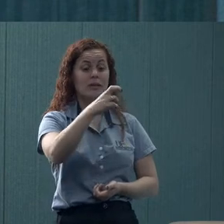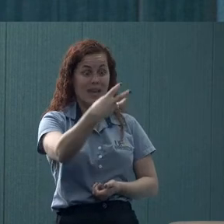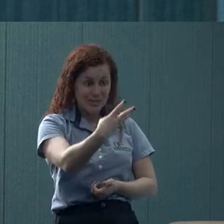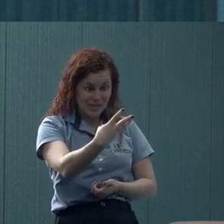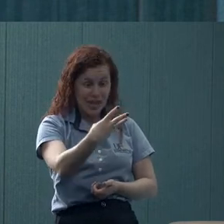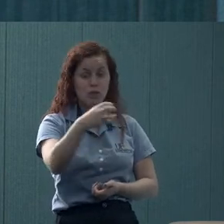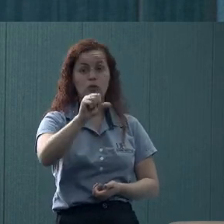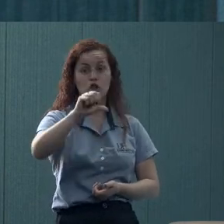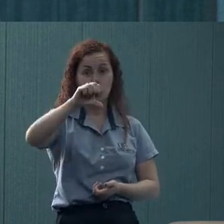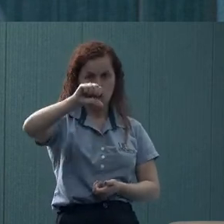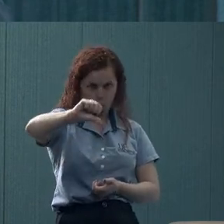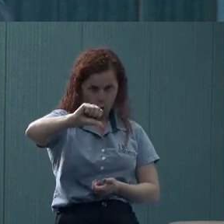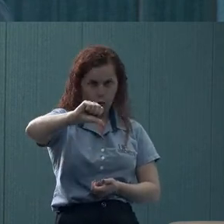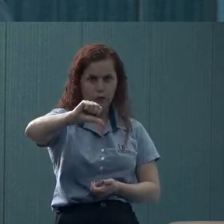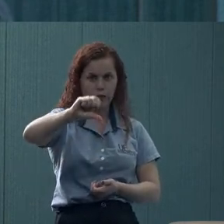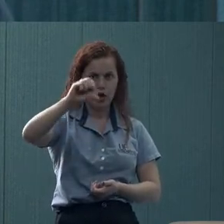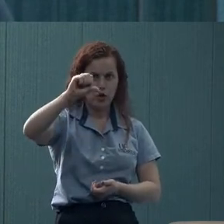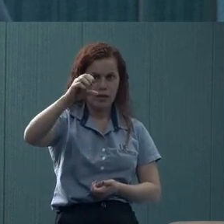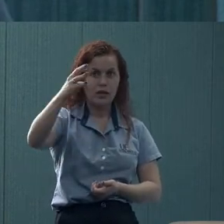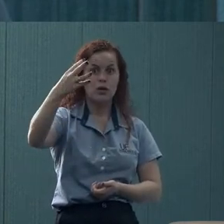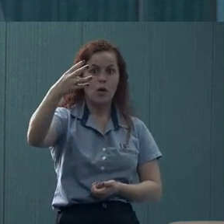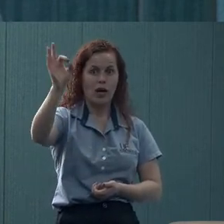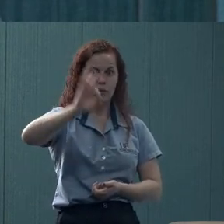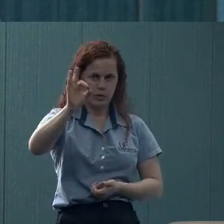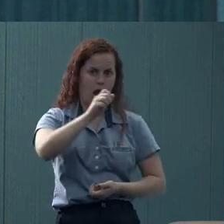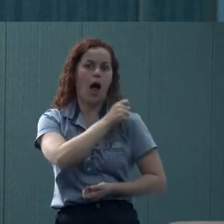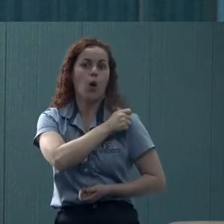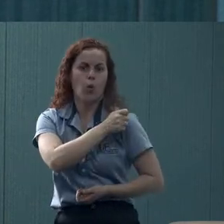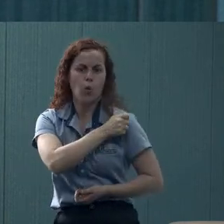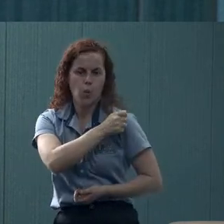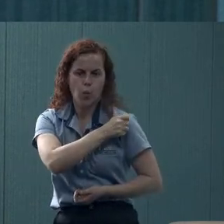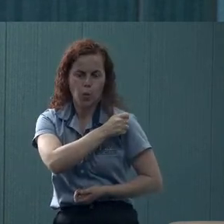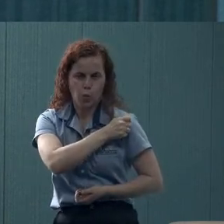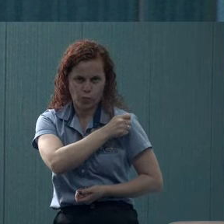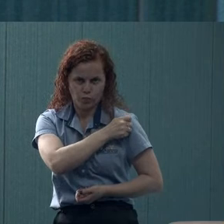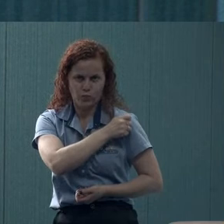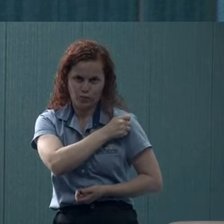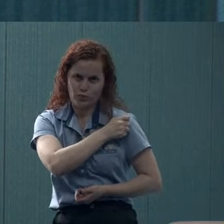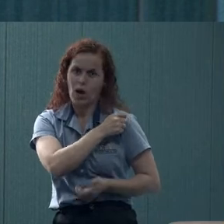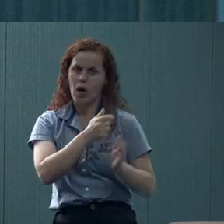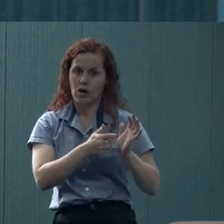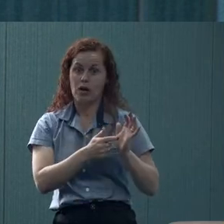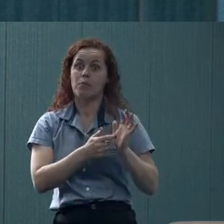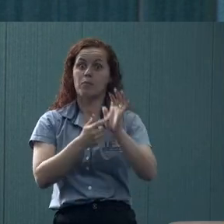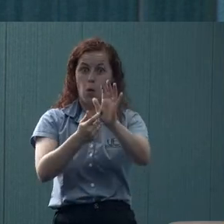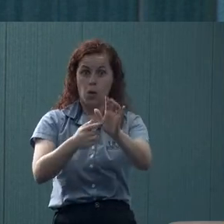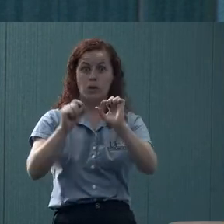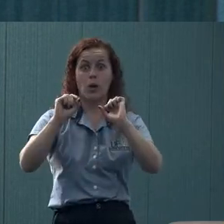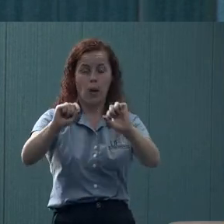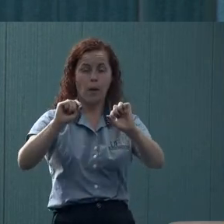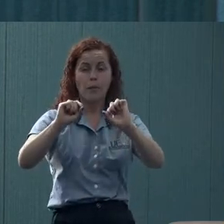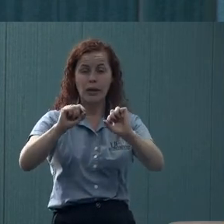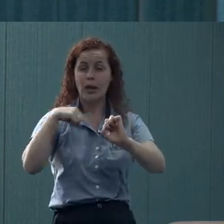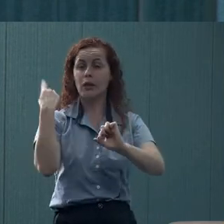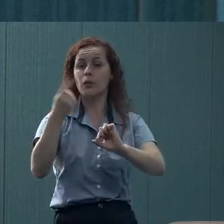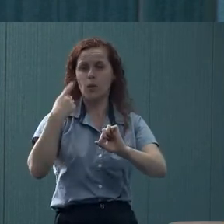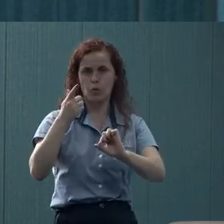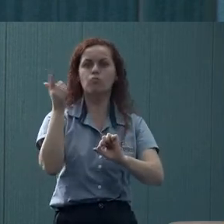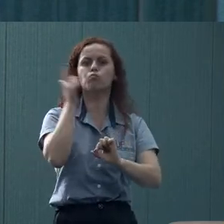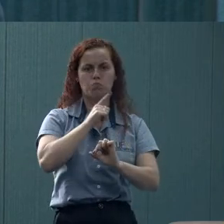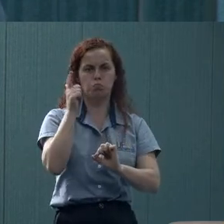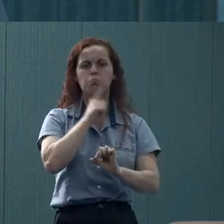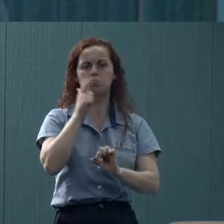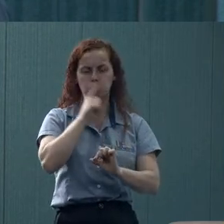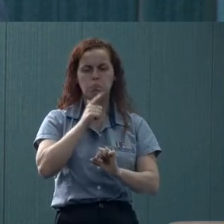.309, 94%, são estudantes. Então, isso demonstra que a gente está realmente cumprindo nossa